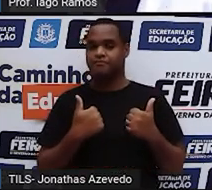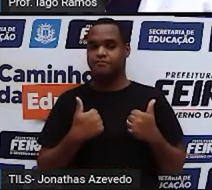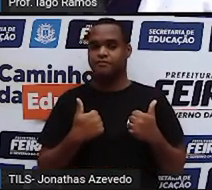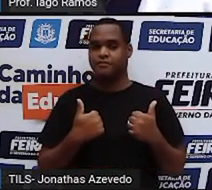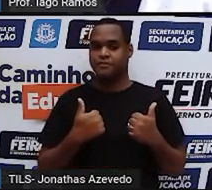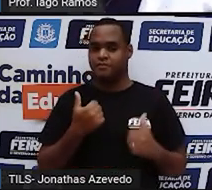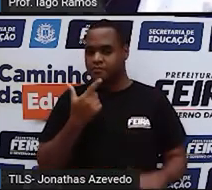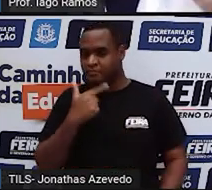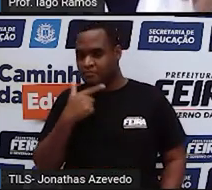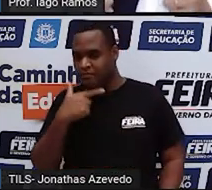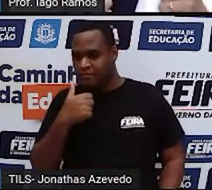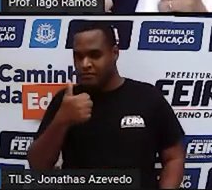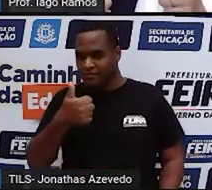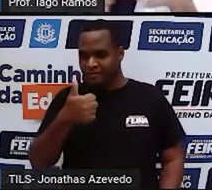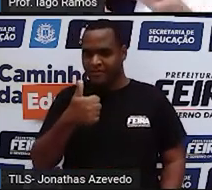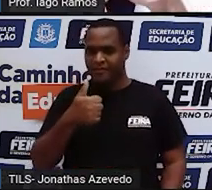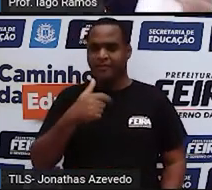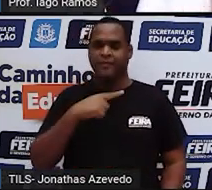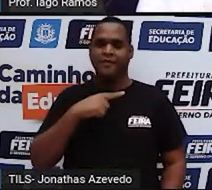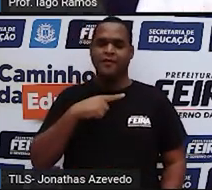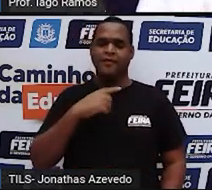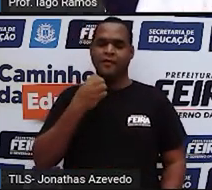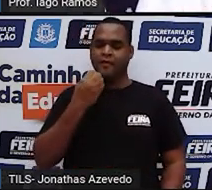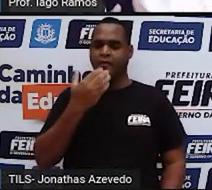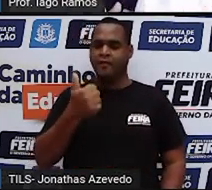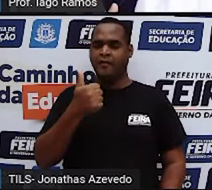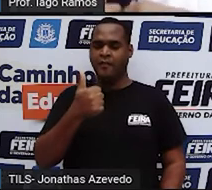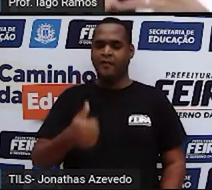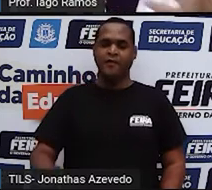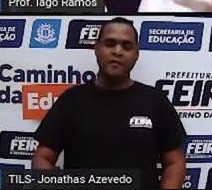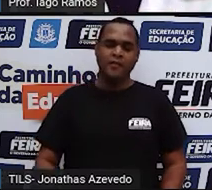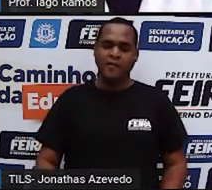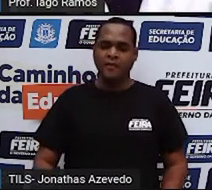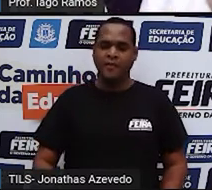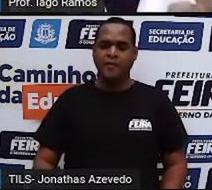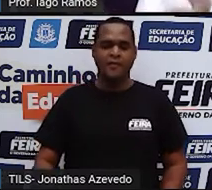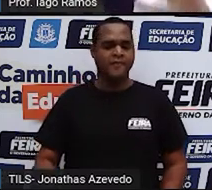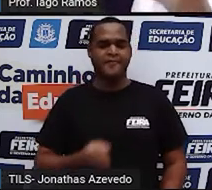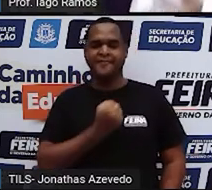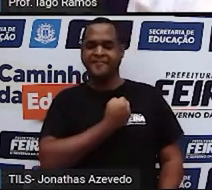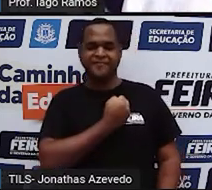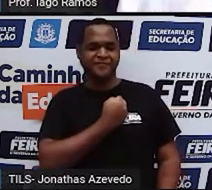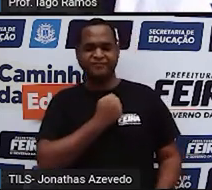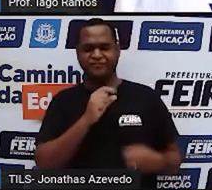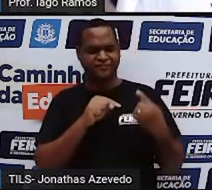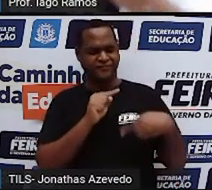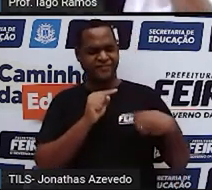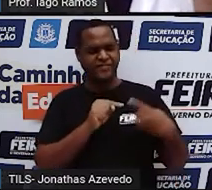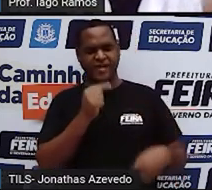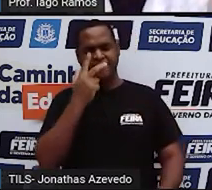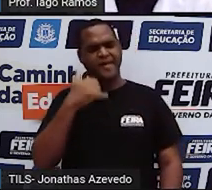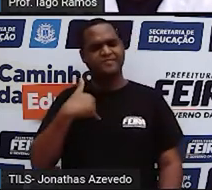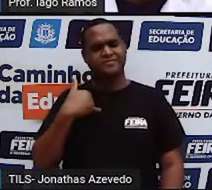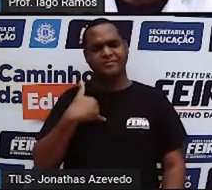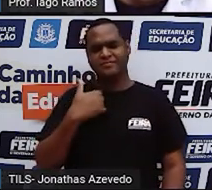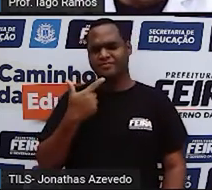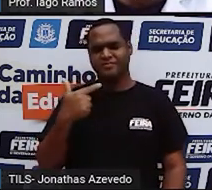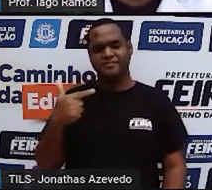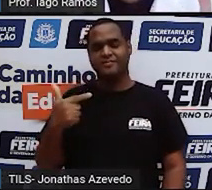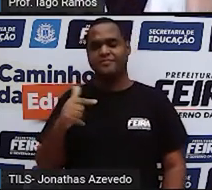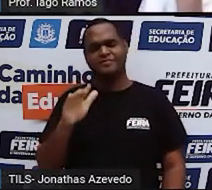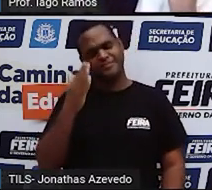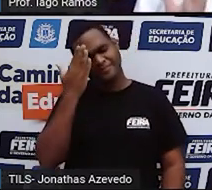Achou esse resultado? Beleza. Professor, esse número ainda não tem nada a ver com a minha idade. Eu sei.